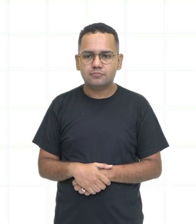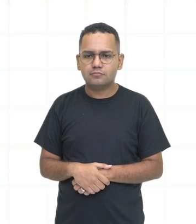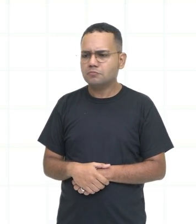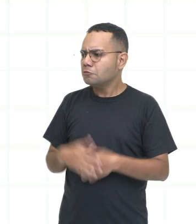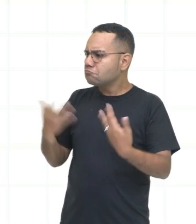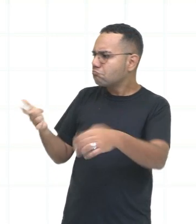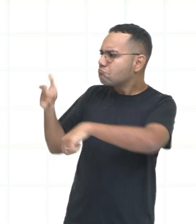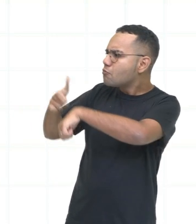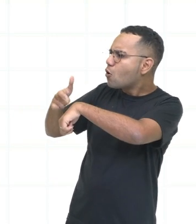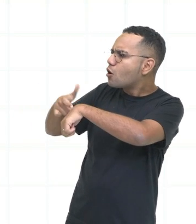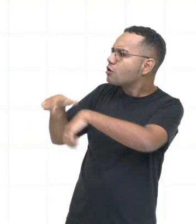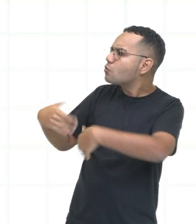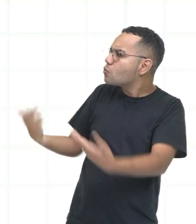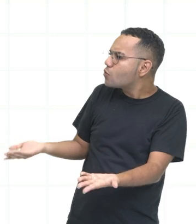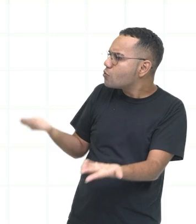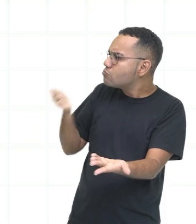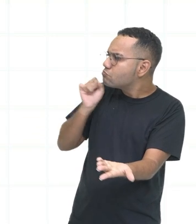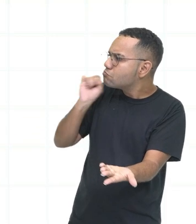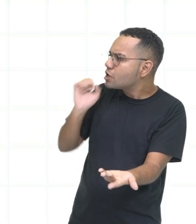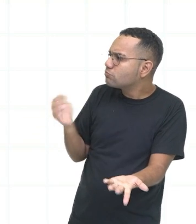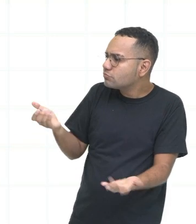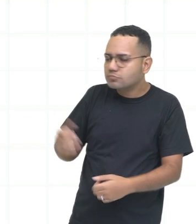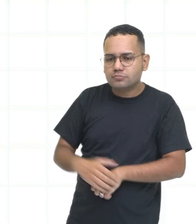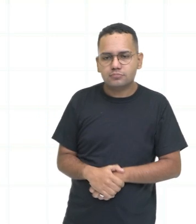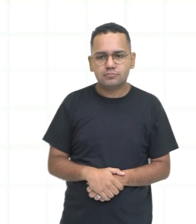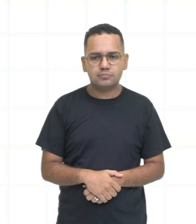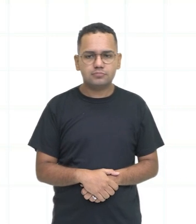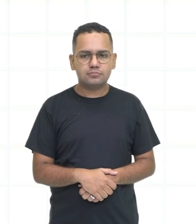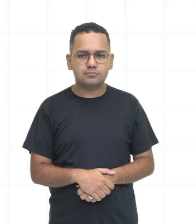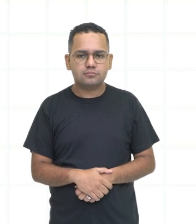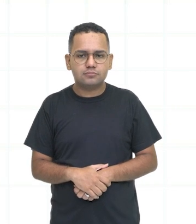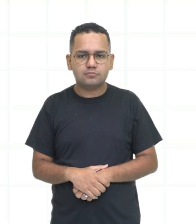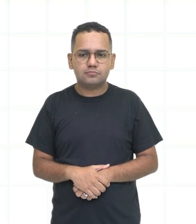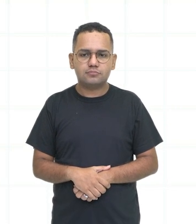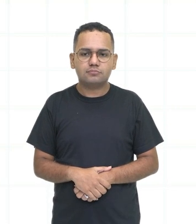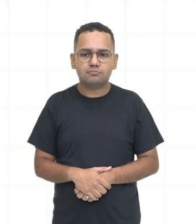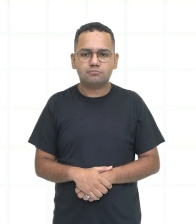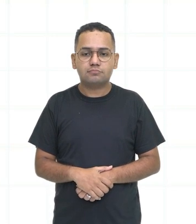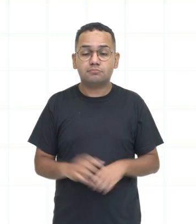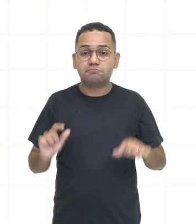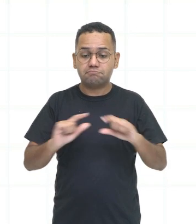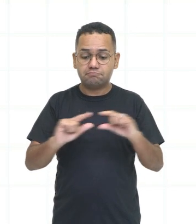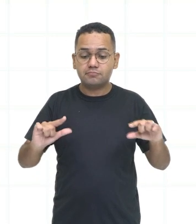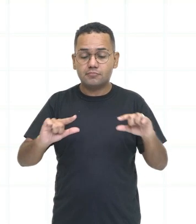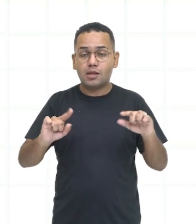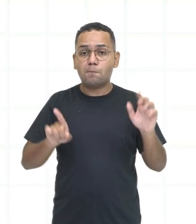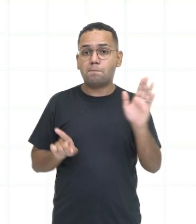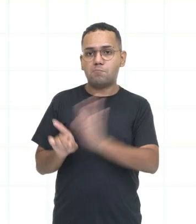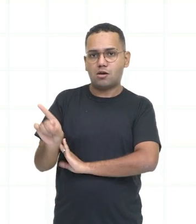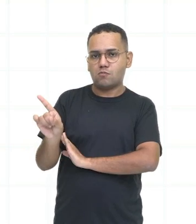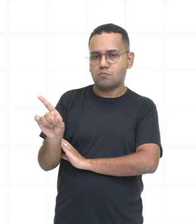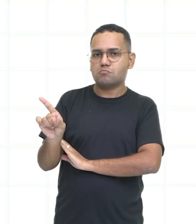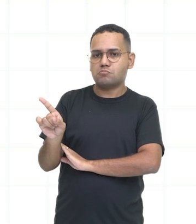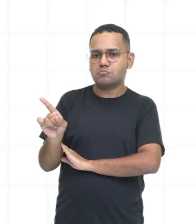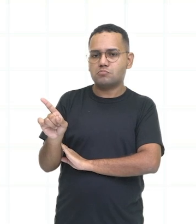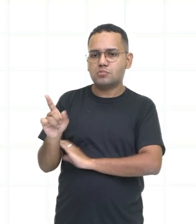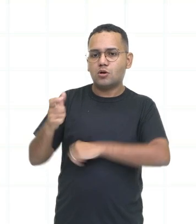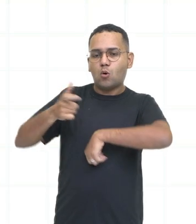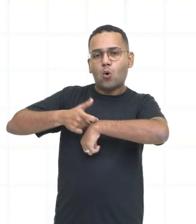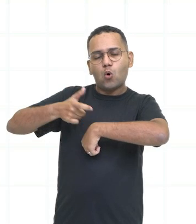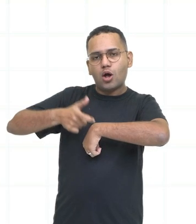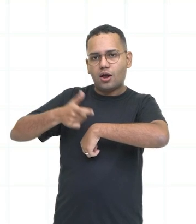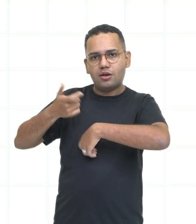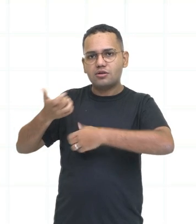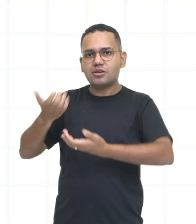it? Que horas são? Atenção pra essa perguntinha, tá, gente? What time is it? Essa é a pergunta que eu vou utilizar pra saber a hora, tá? É uma